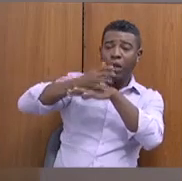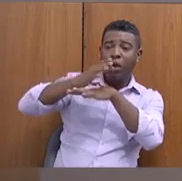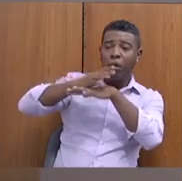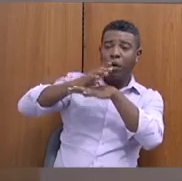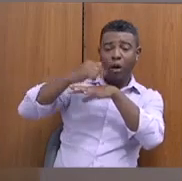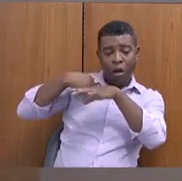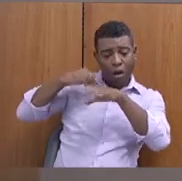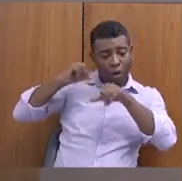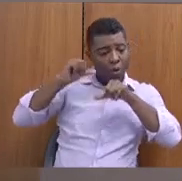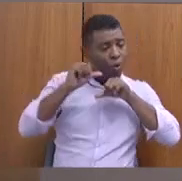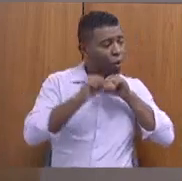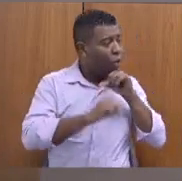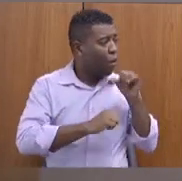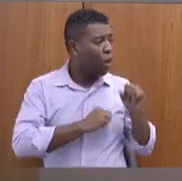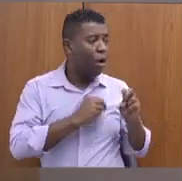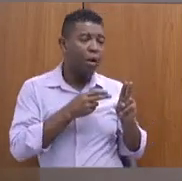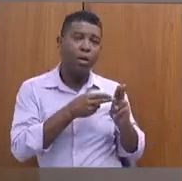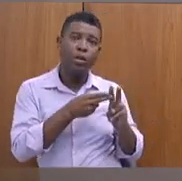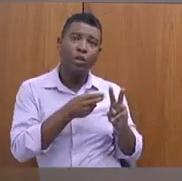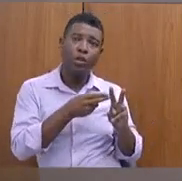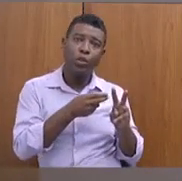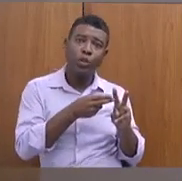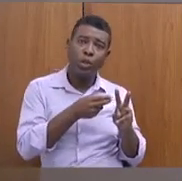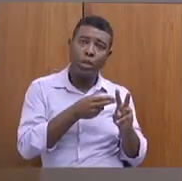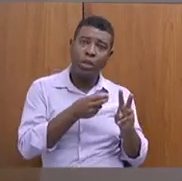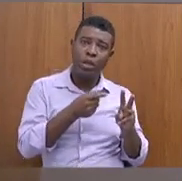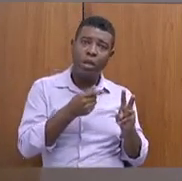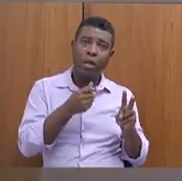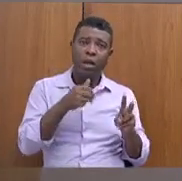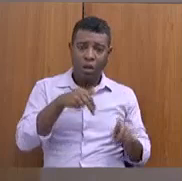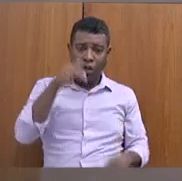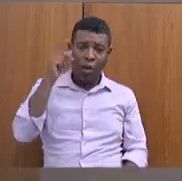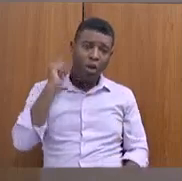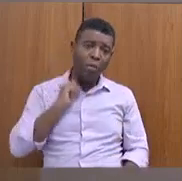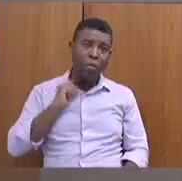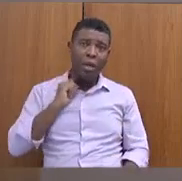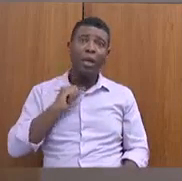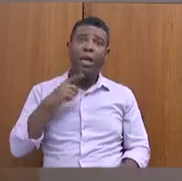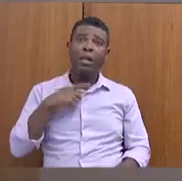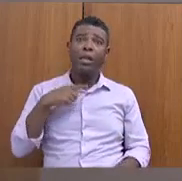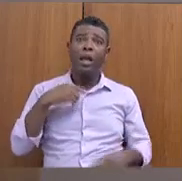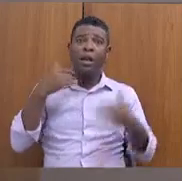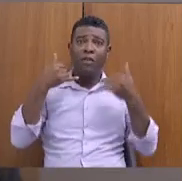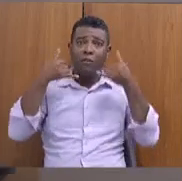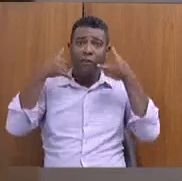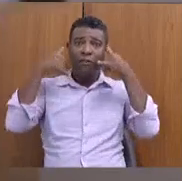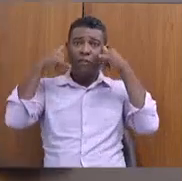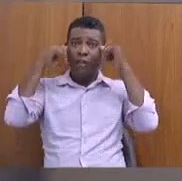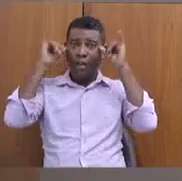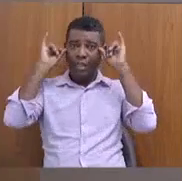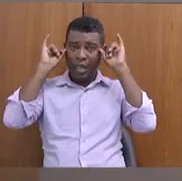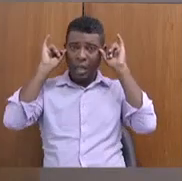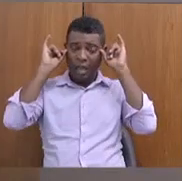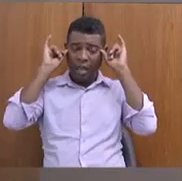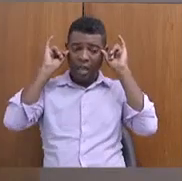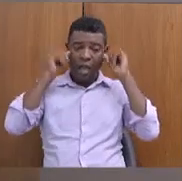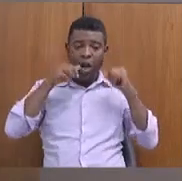Tem uma fazenda no norte de Minas invadida, que foi invadida pelo MST, que foi retirada duas vezes, que o INCRA